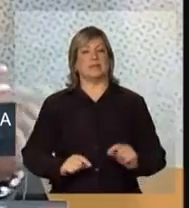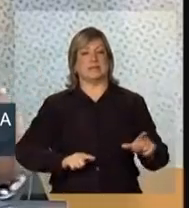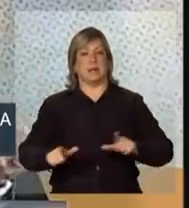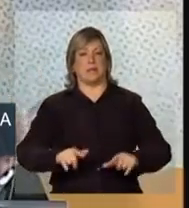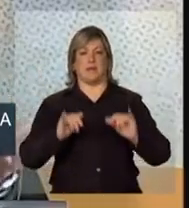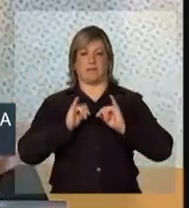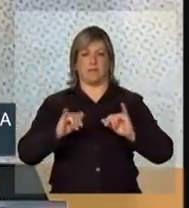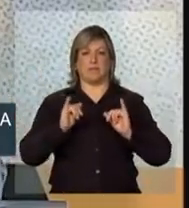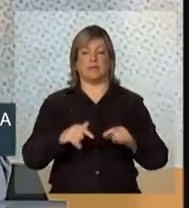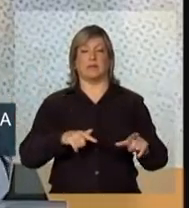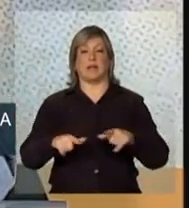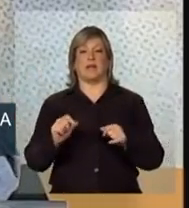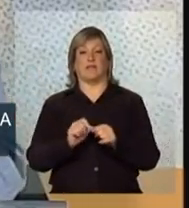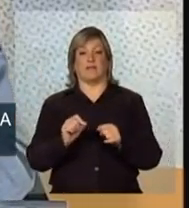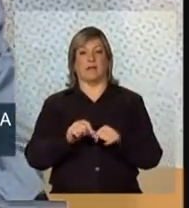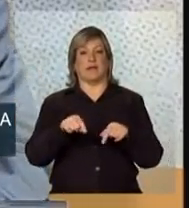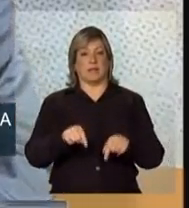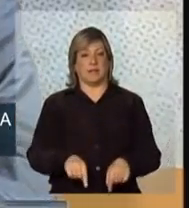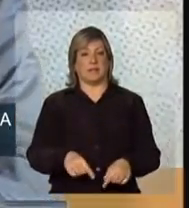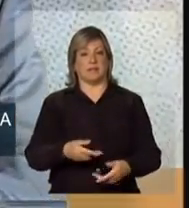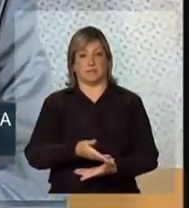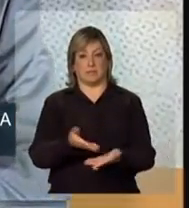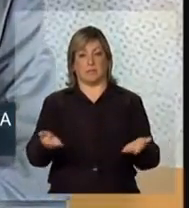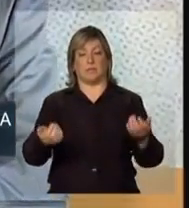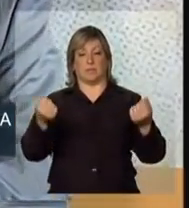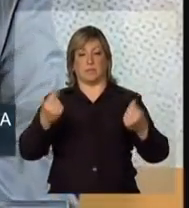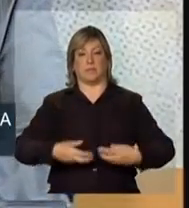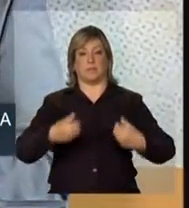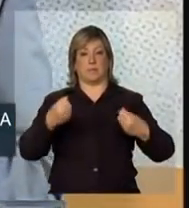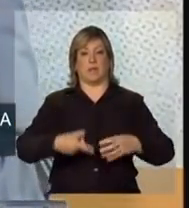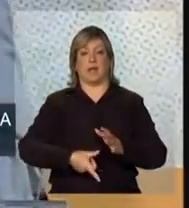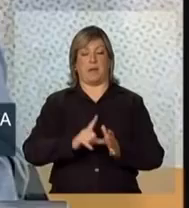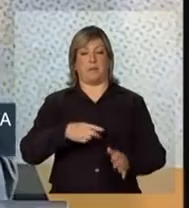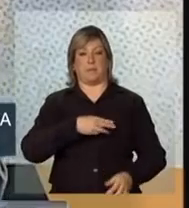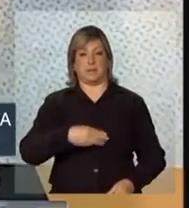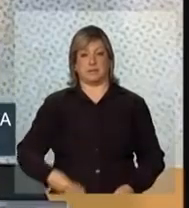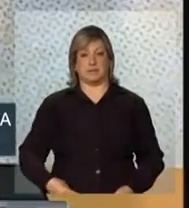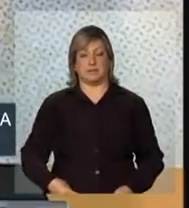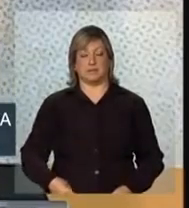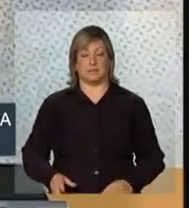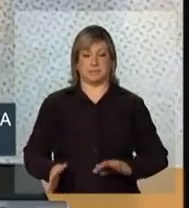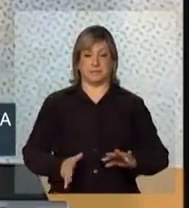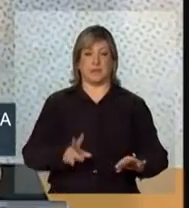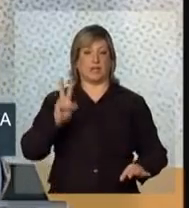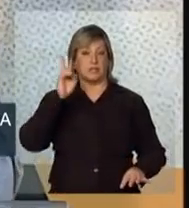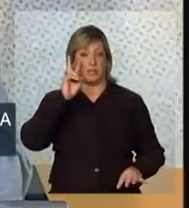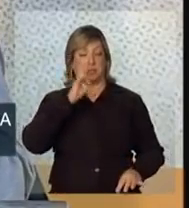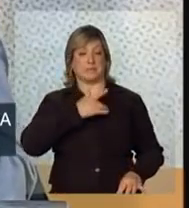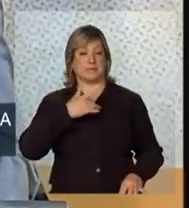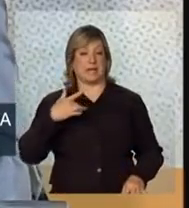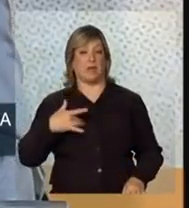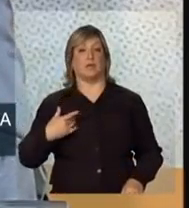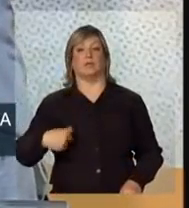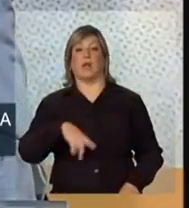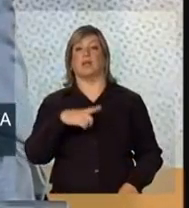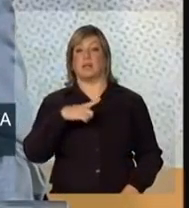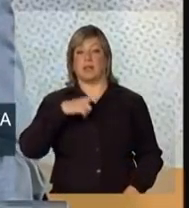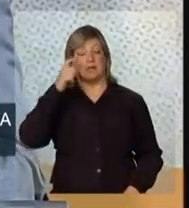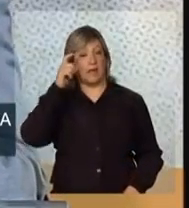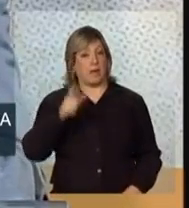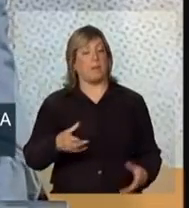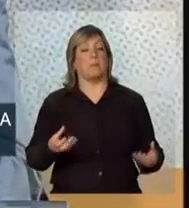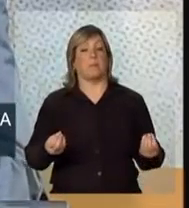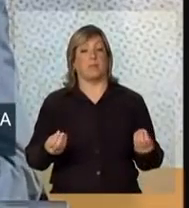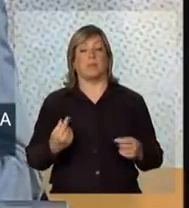ações integradas que estão sendo aqui expostas pelos ministros. No caso da saúde, nós temos um interesse muito grande, porque